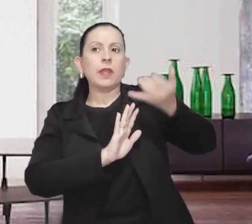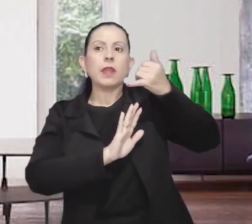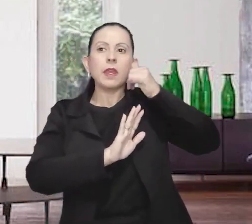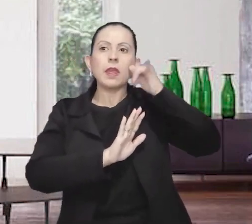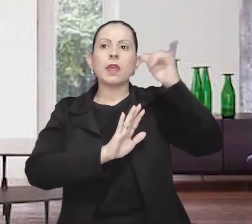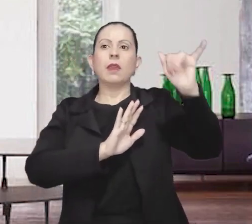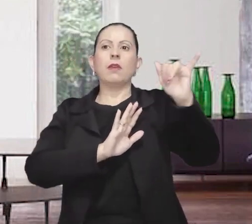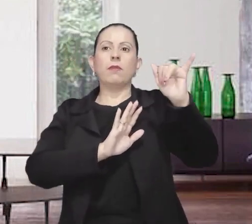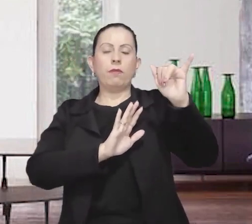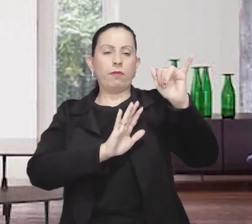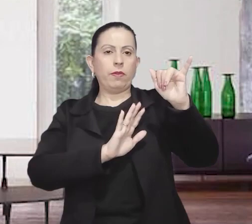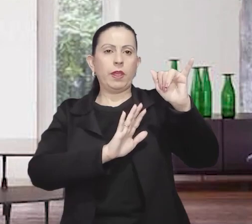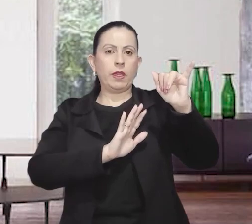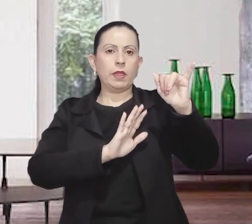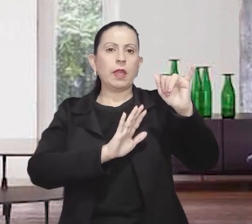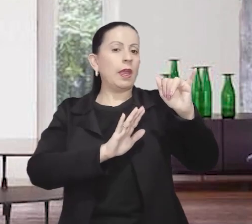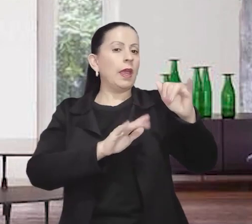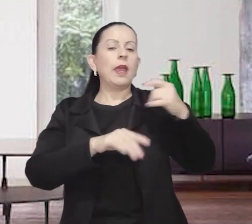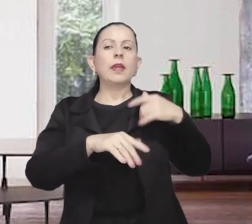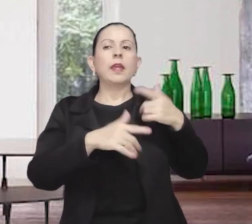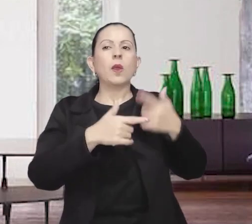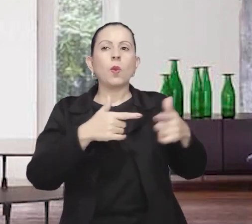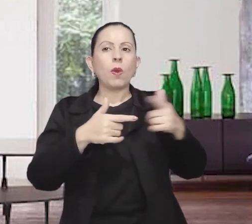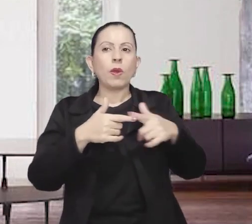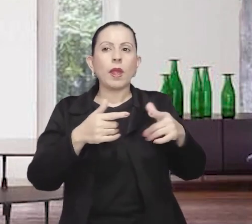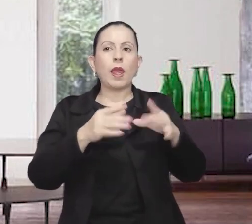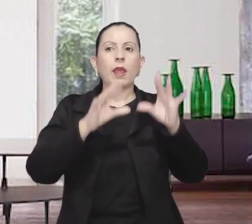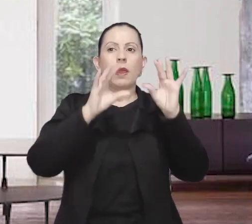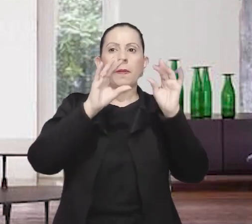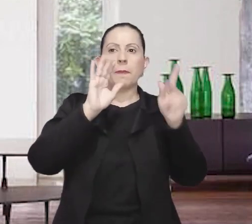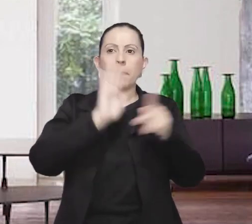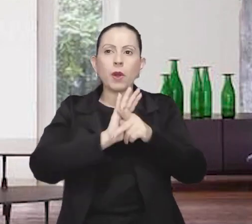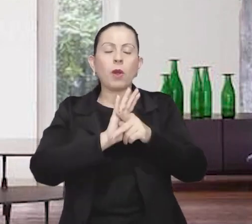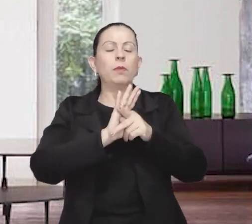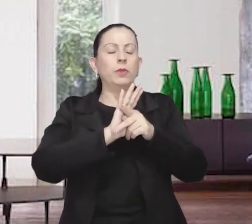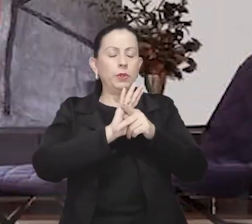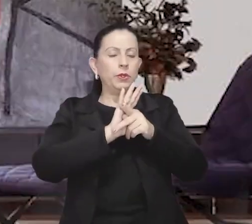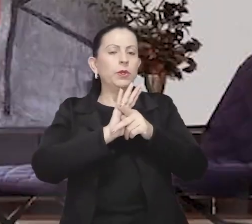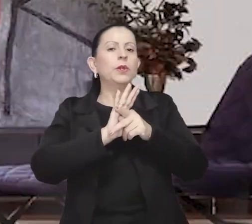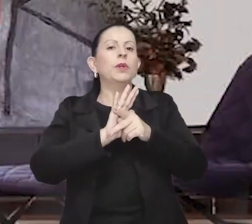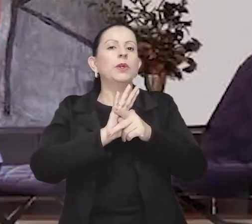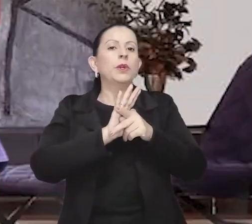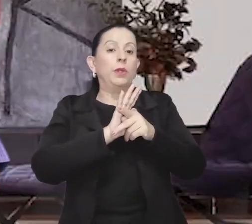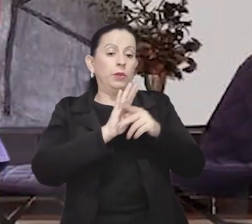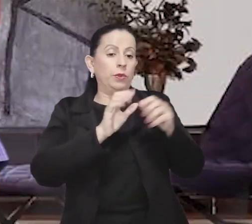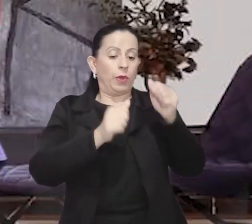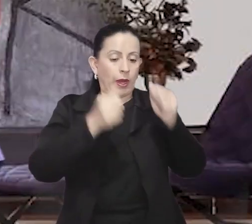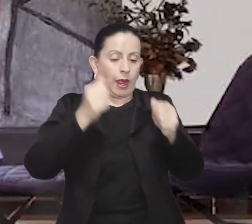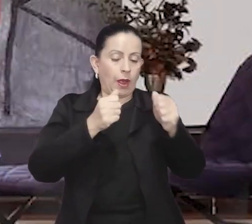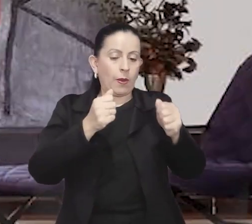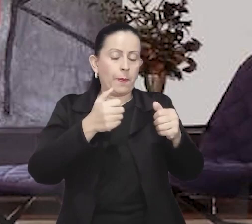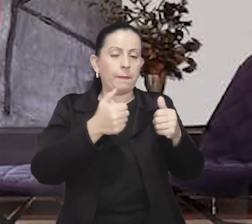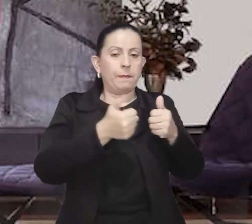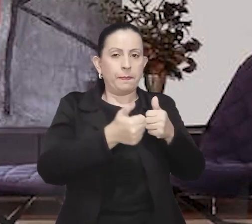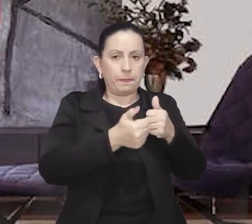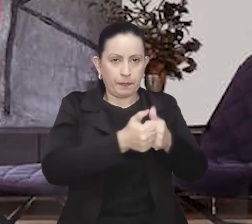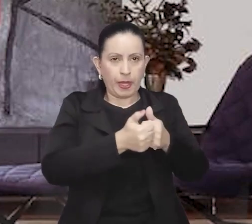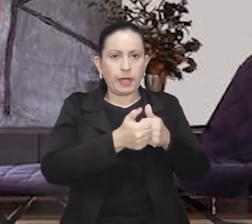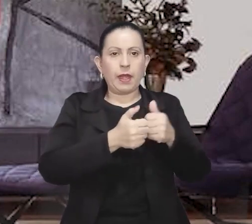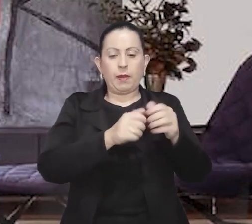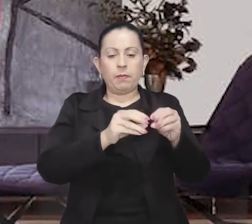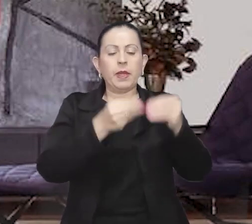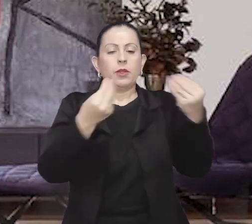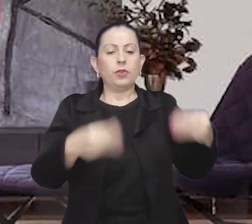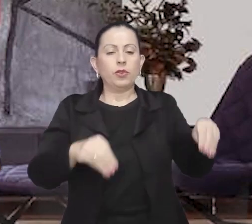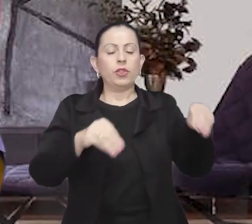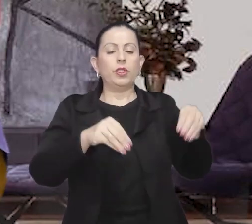de baixo do veículo toque naqueles que estão caídos no asfalto. Quando o carro termina de passar sobre a